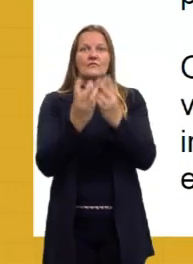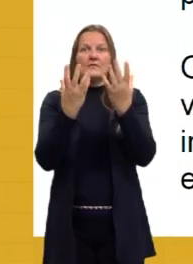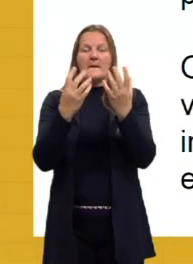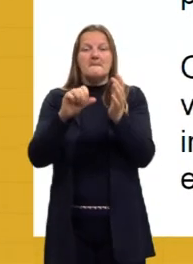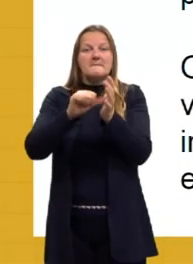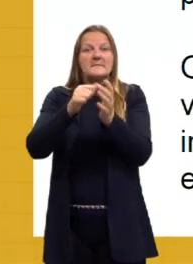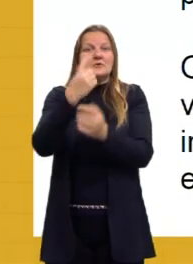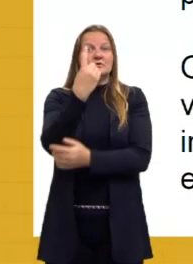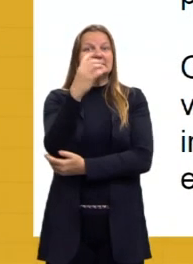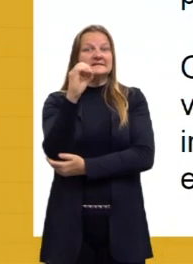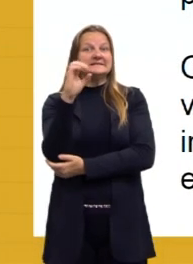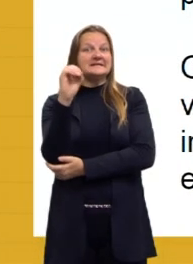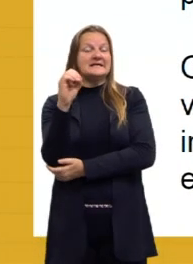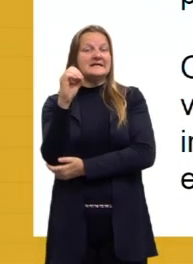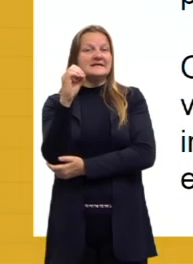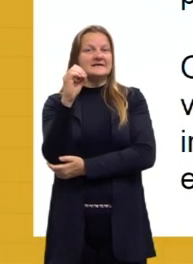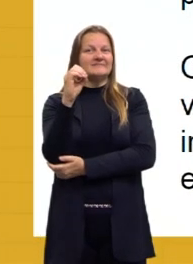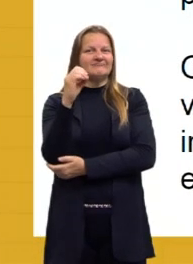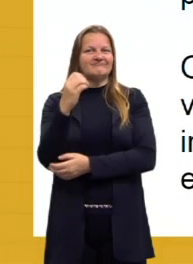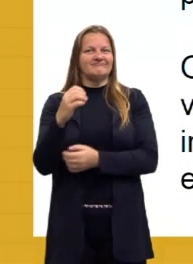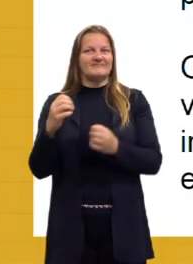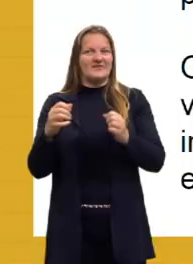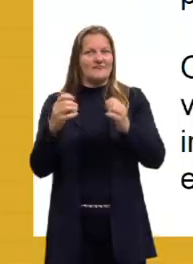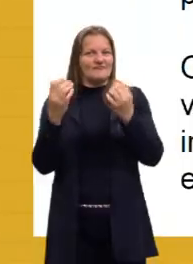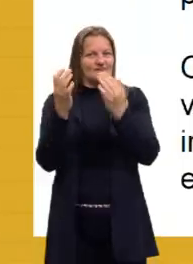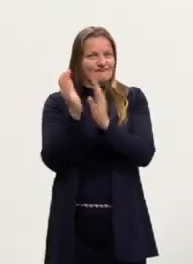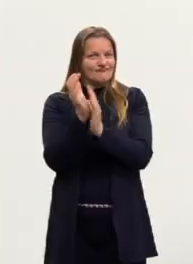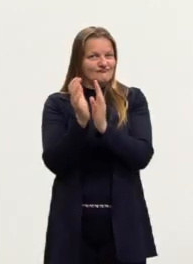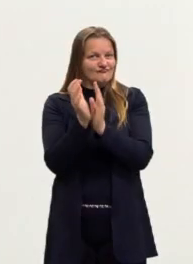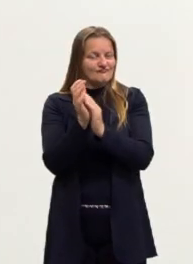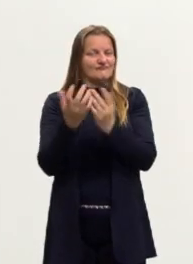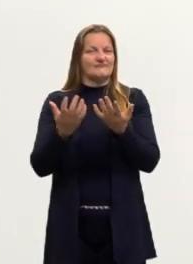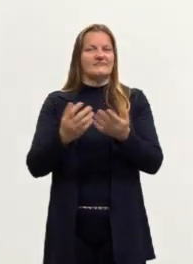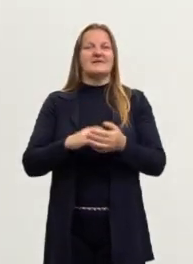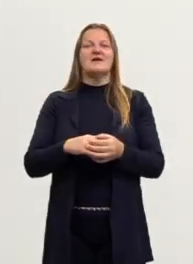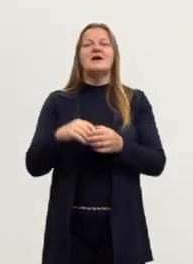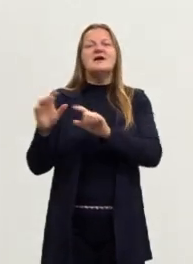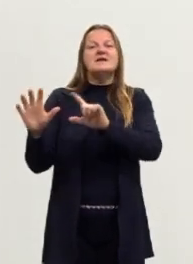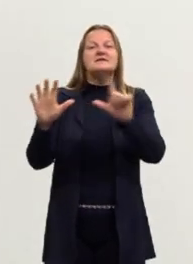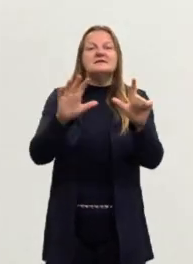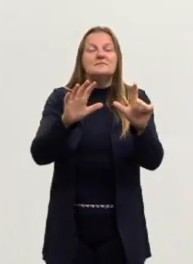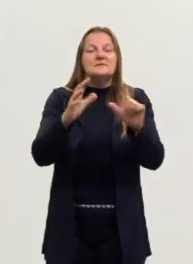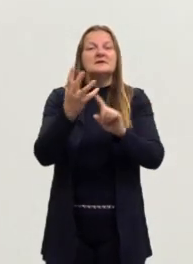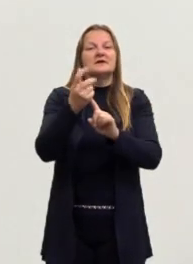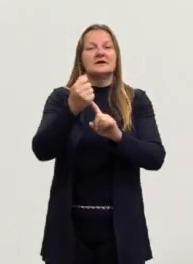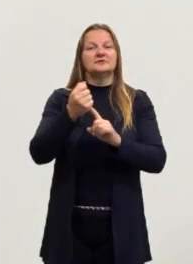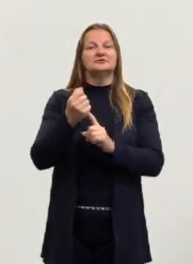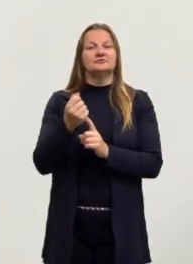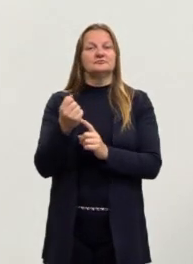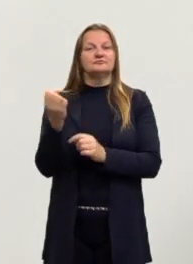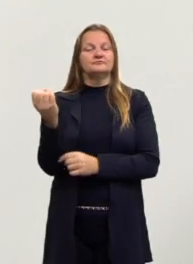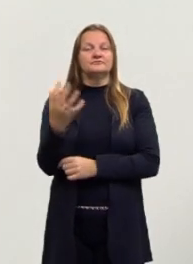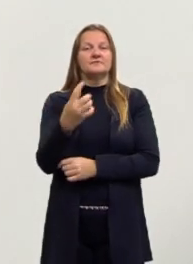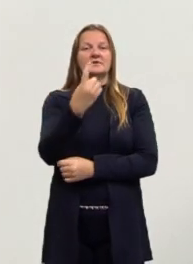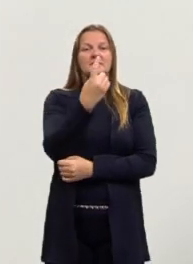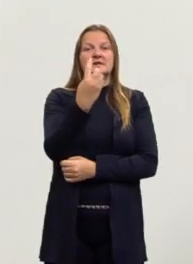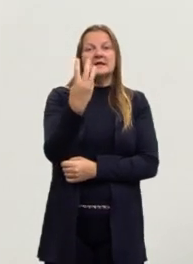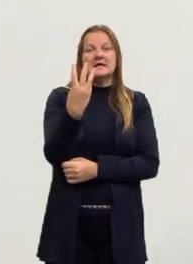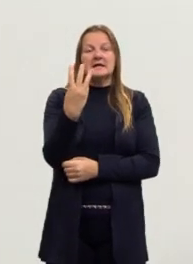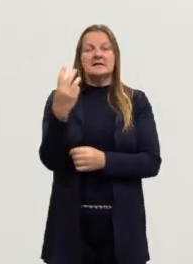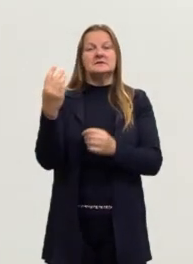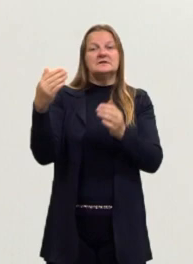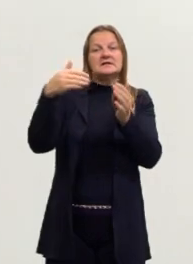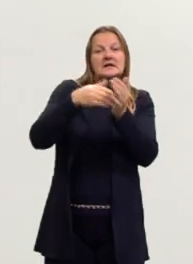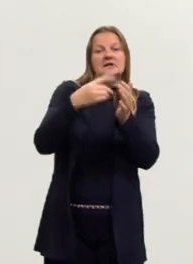primeiros 100 anos. Então, a Semana de Arte Moderna, ela aconteceu entre os dias 13 e 18 de